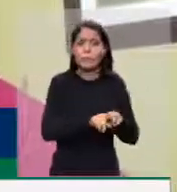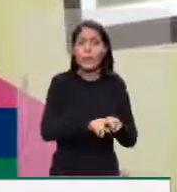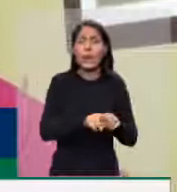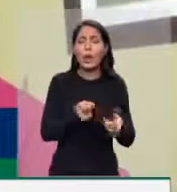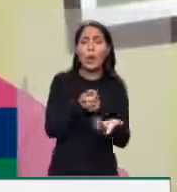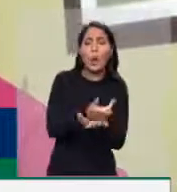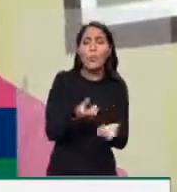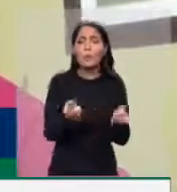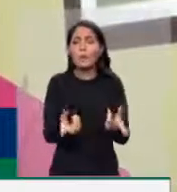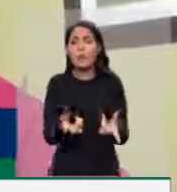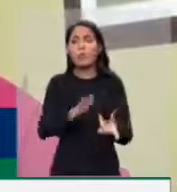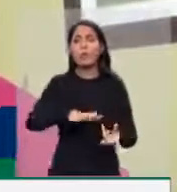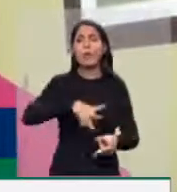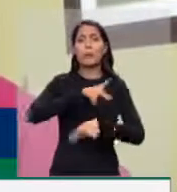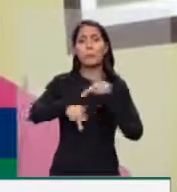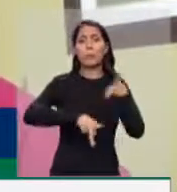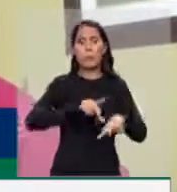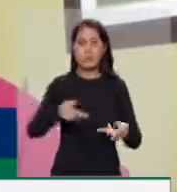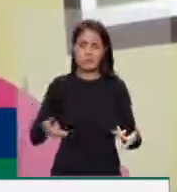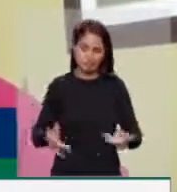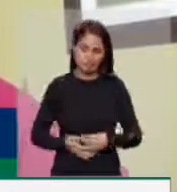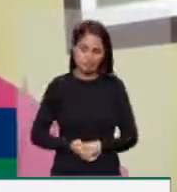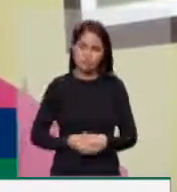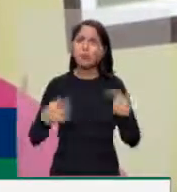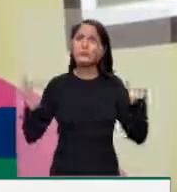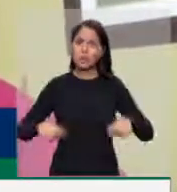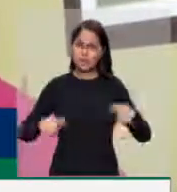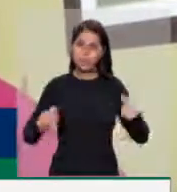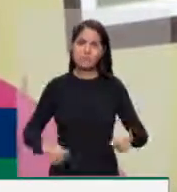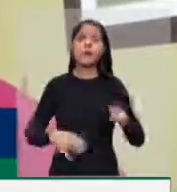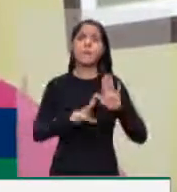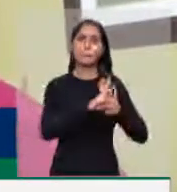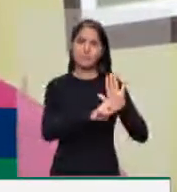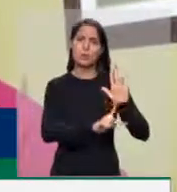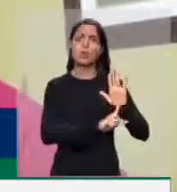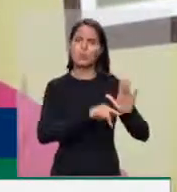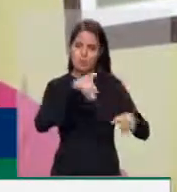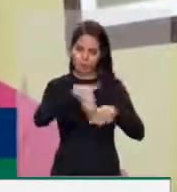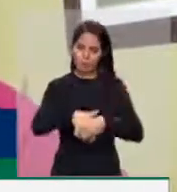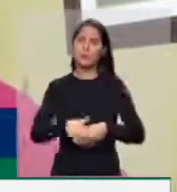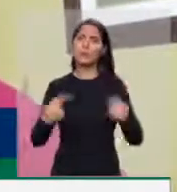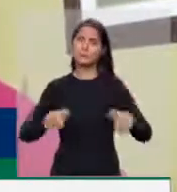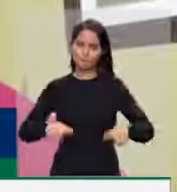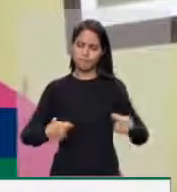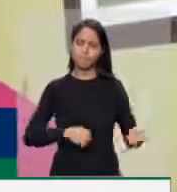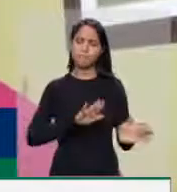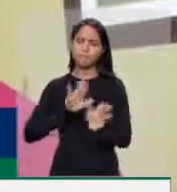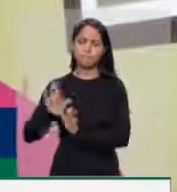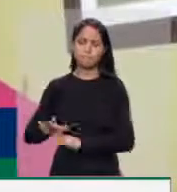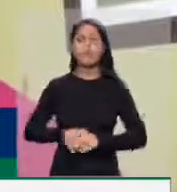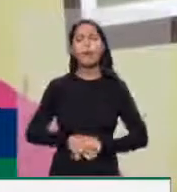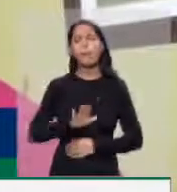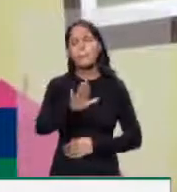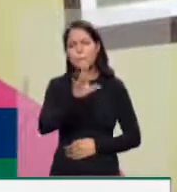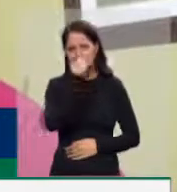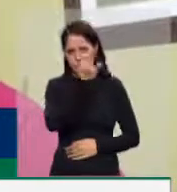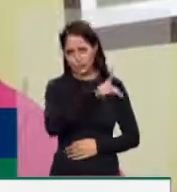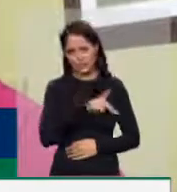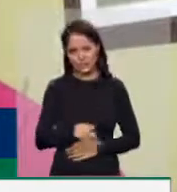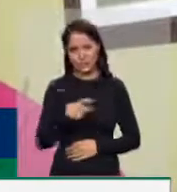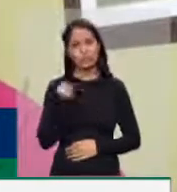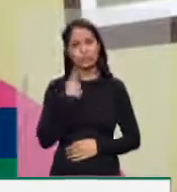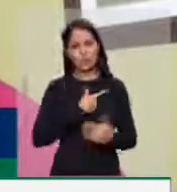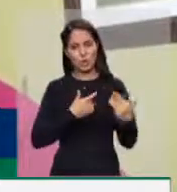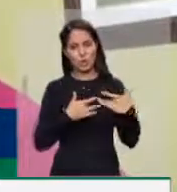economia popular. Portanto, é indispensável que nós possamos fazer essa votação. Mas, senhor presidente, eu quero também me solidarizar